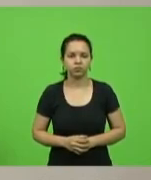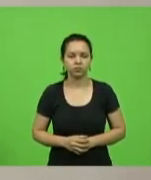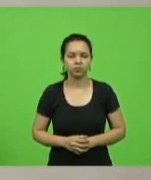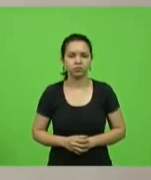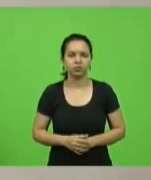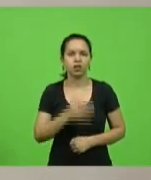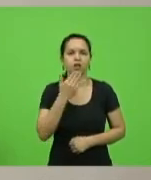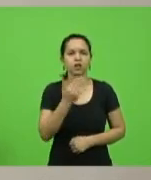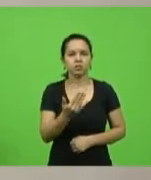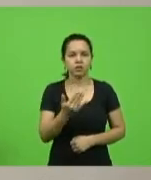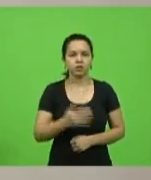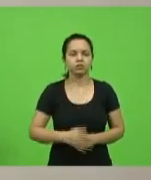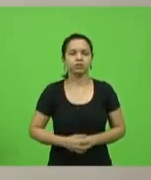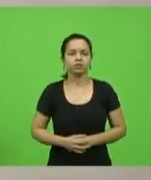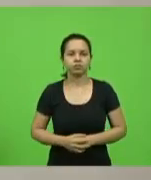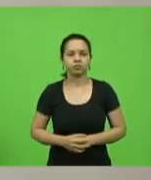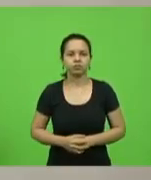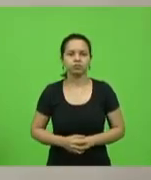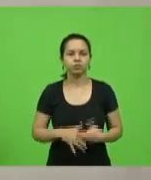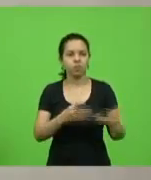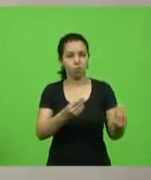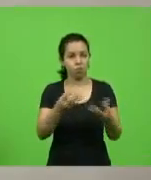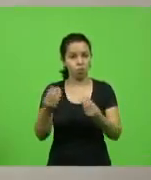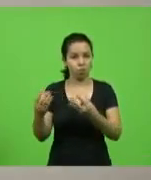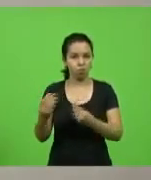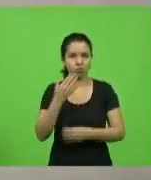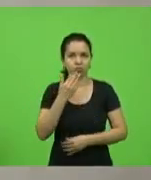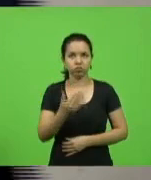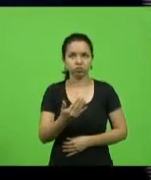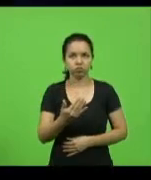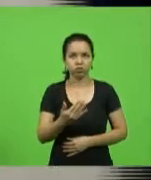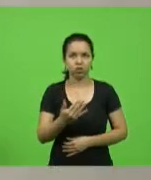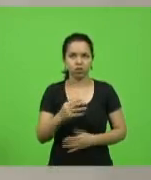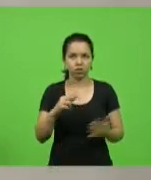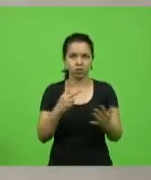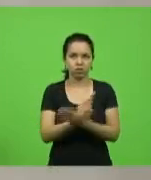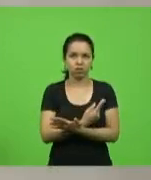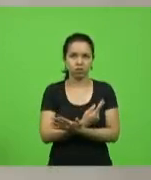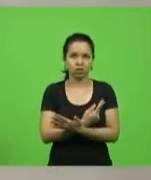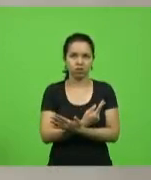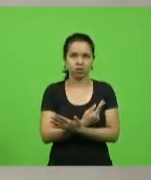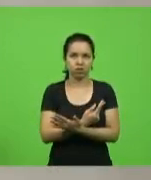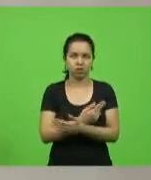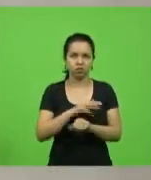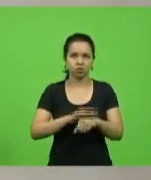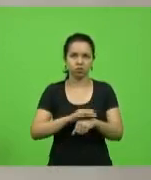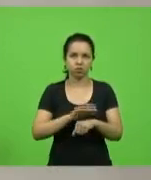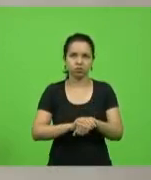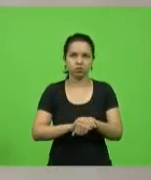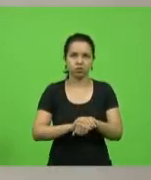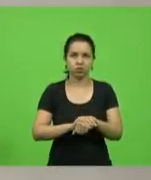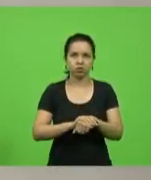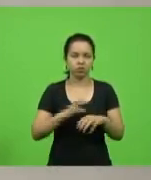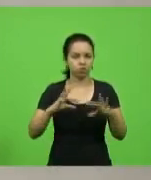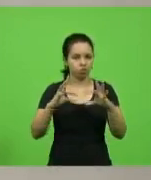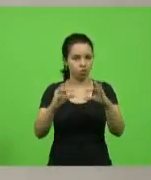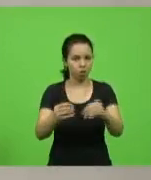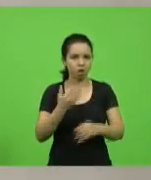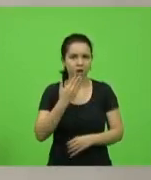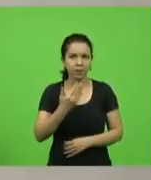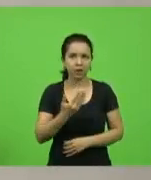E requerimentos... São diversos requerimentos. Eu acho que há um equívoco aqui em relação ao autor, ou são autores de todos os requerimentos?